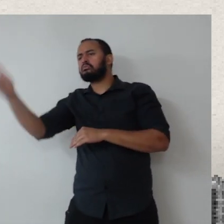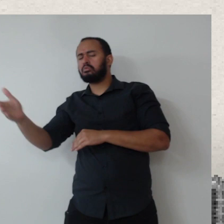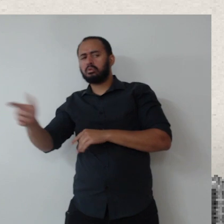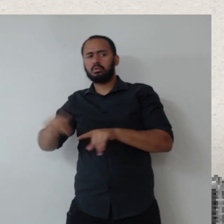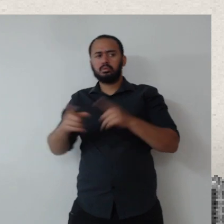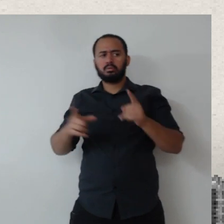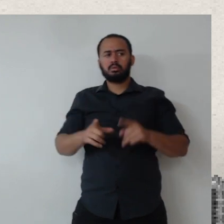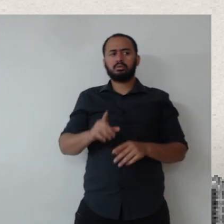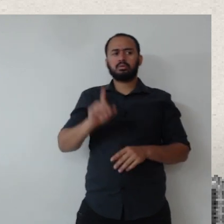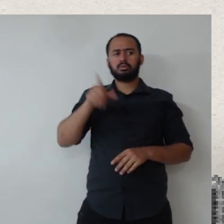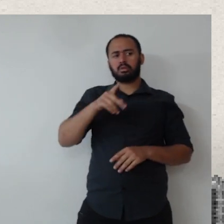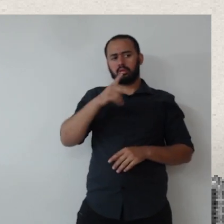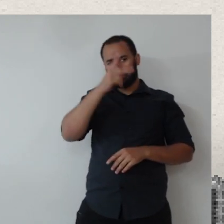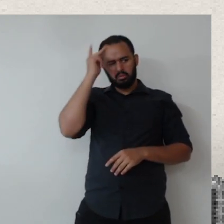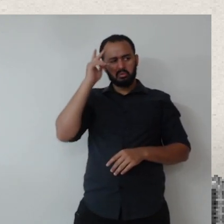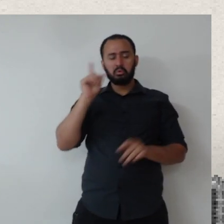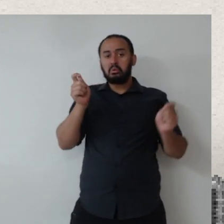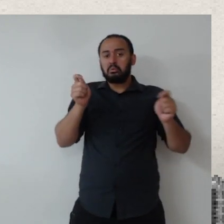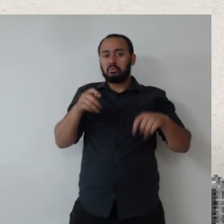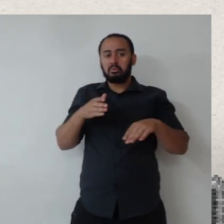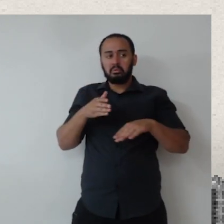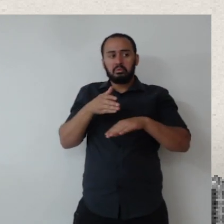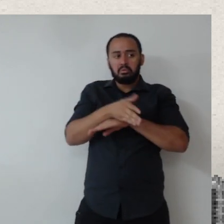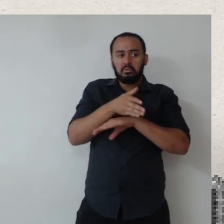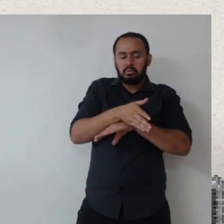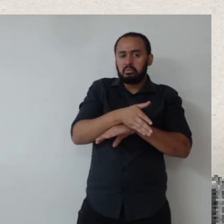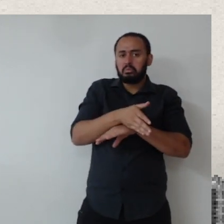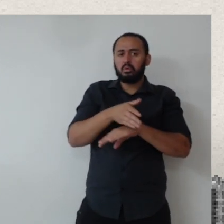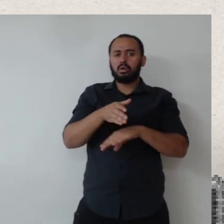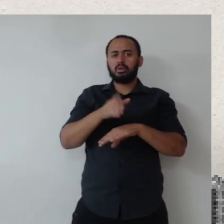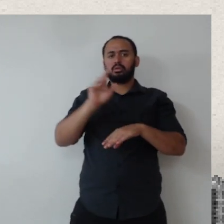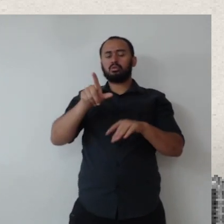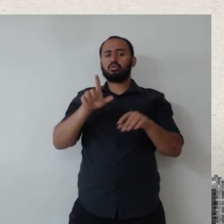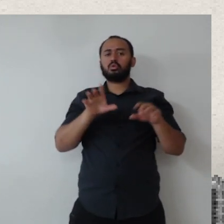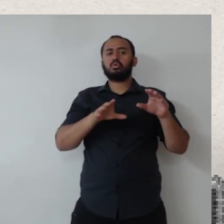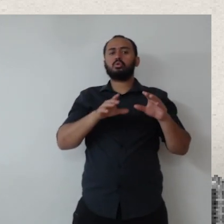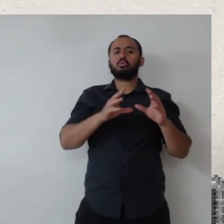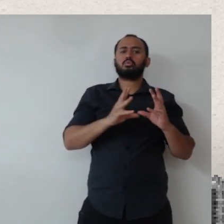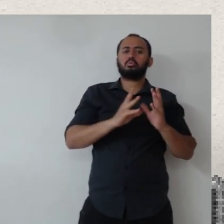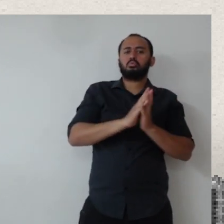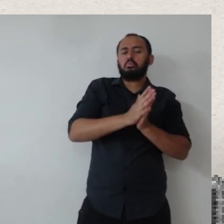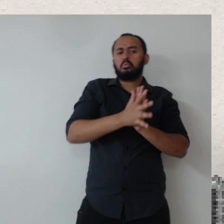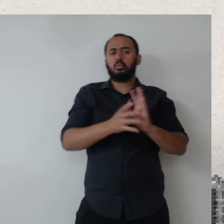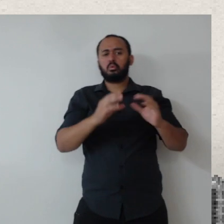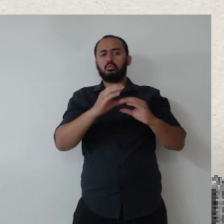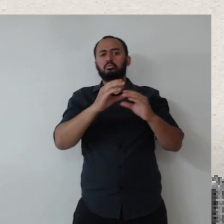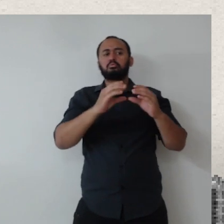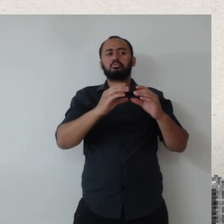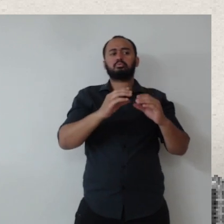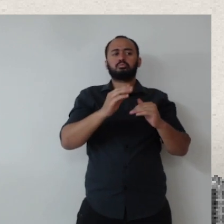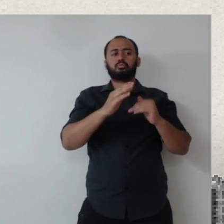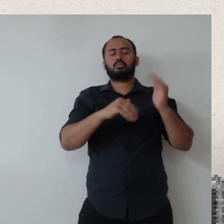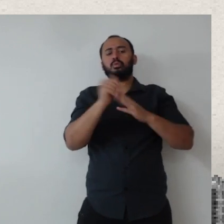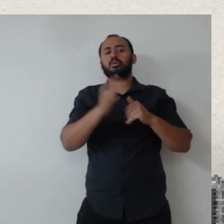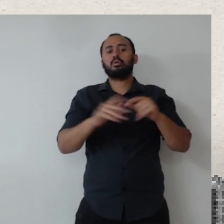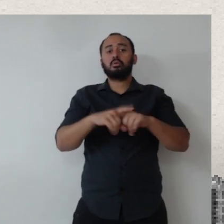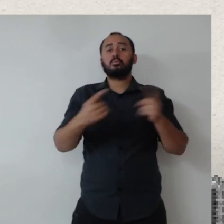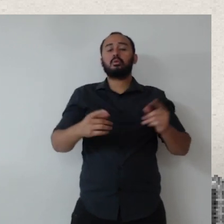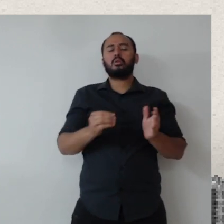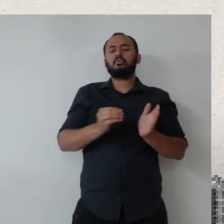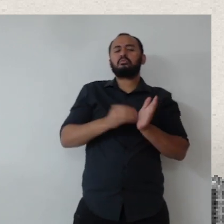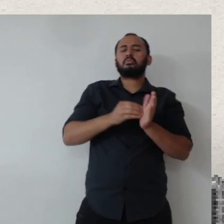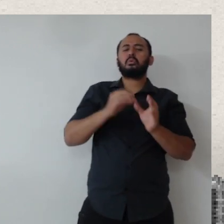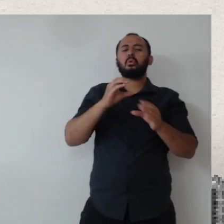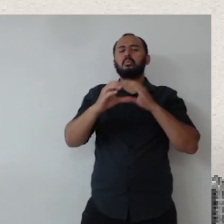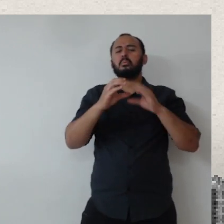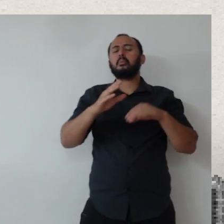representante, mas às vezes a coisa não consegue entrar nas capilaridades ali em todas as estruturas e substruturas, porque falta